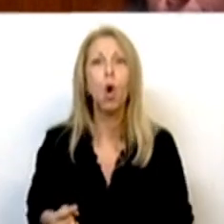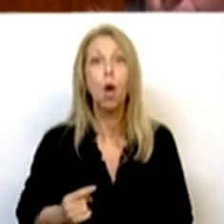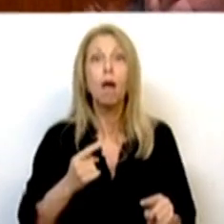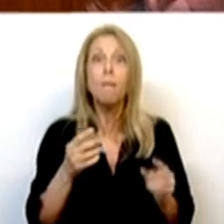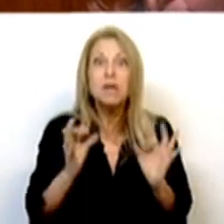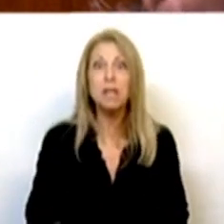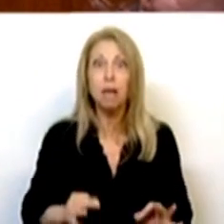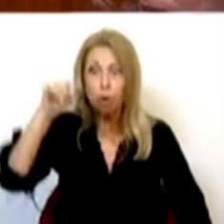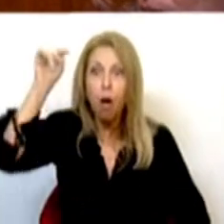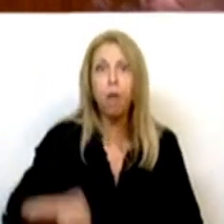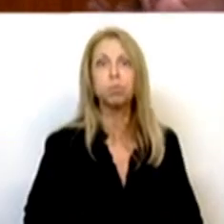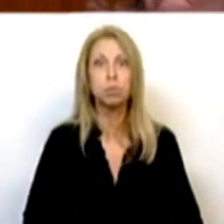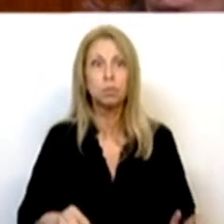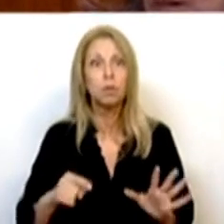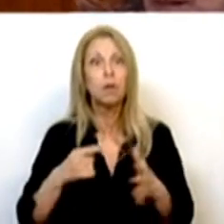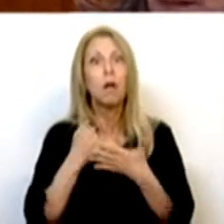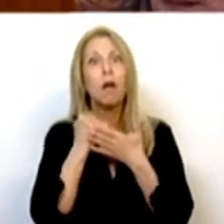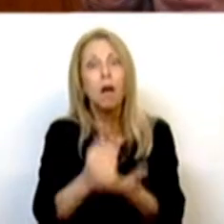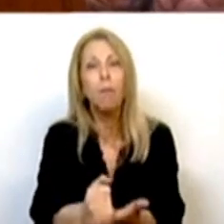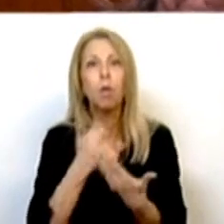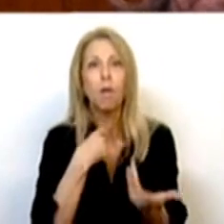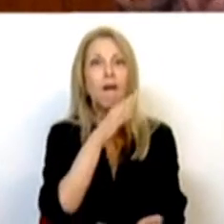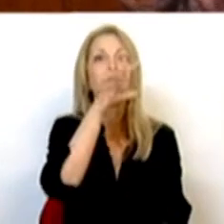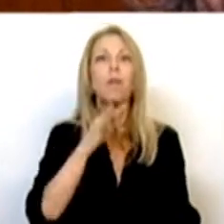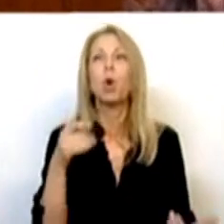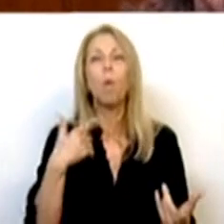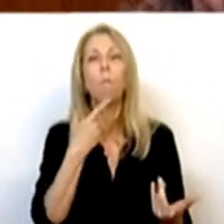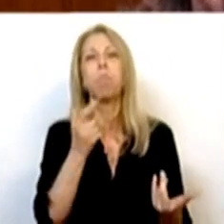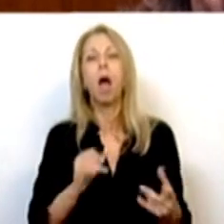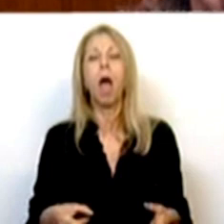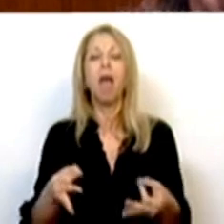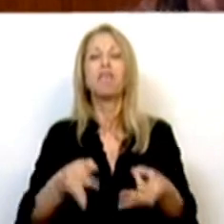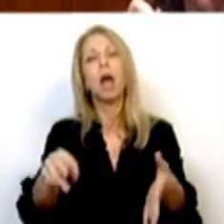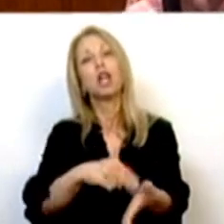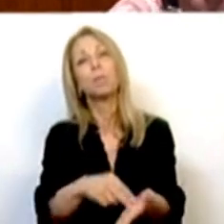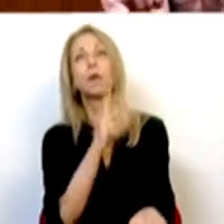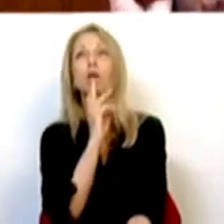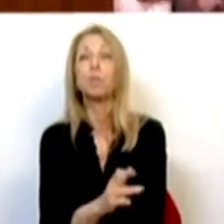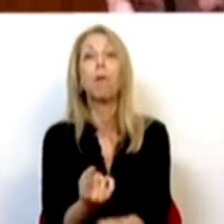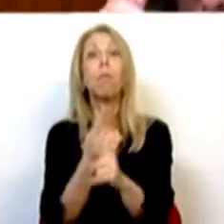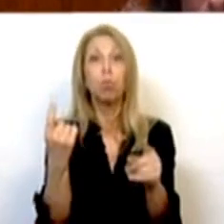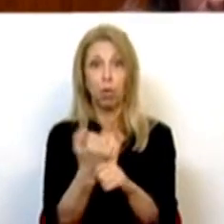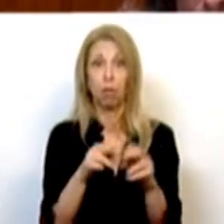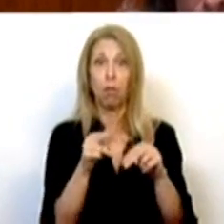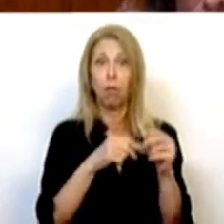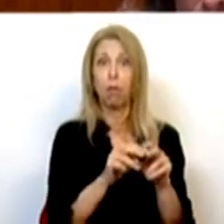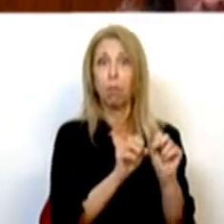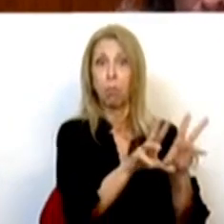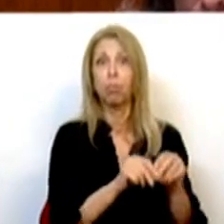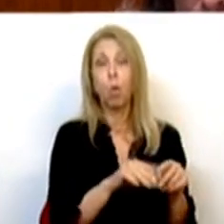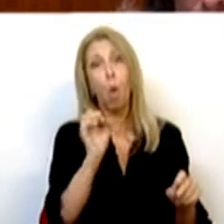podemos adiar as respostas às famílias à espera de uma resposta que demora, porque reabilitar e construir património